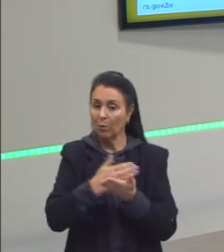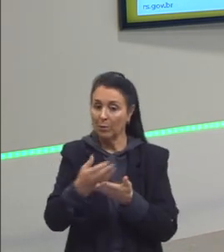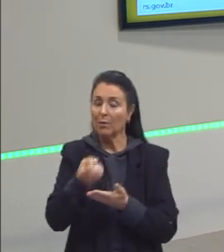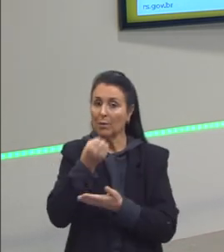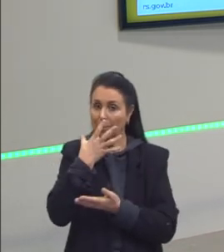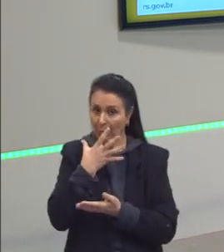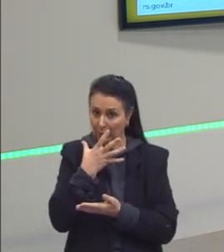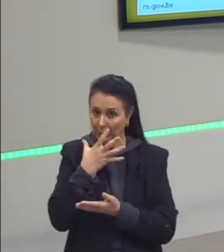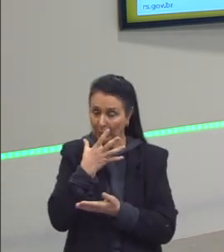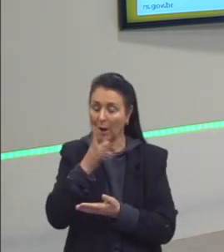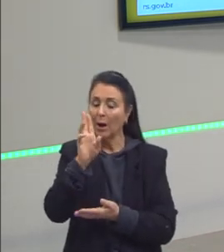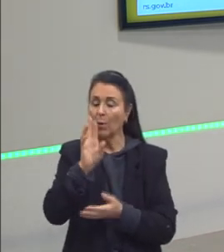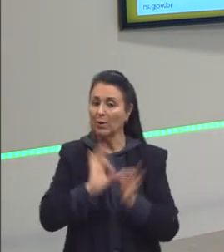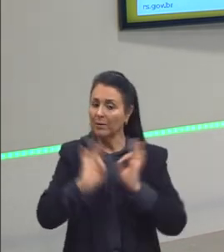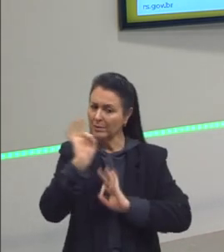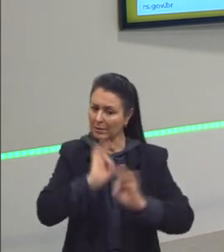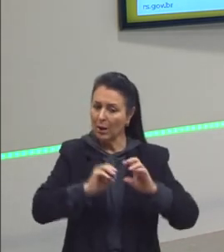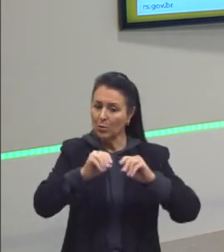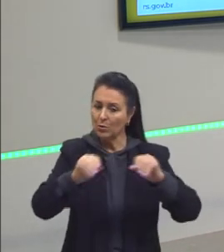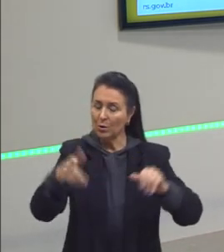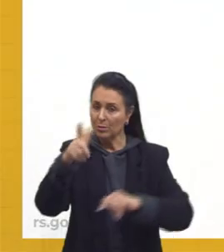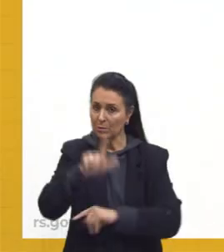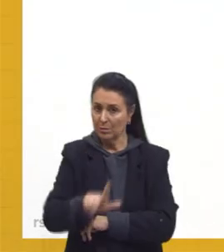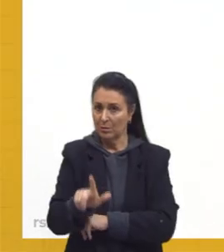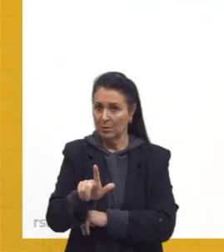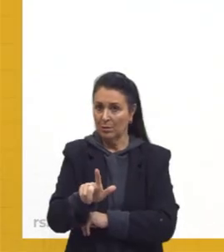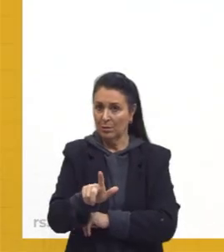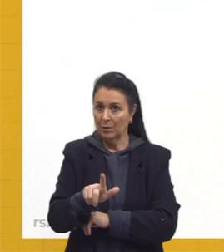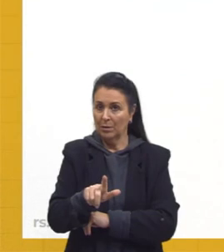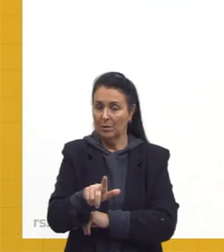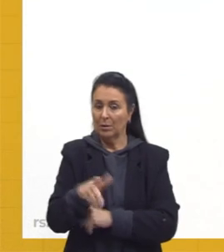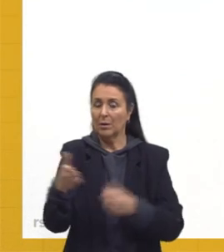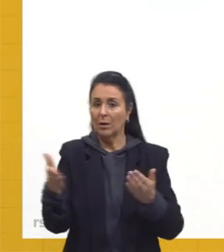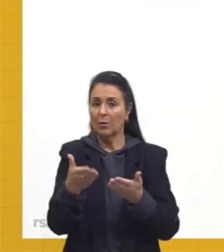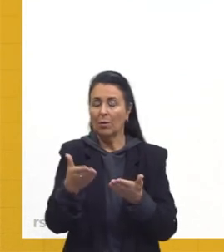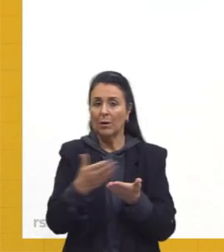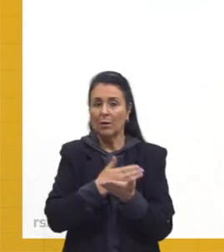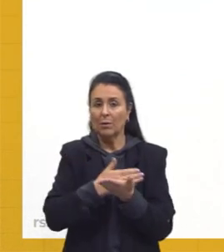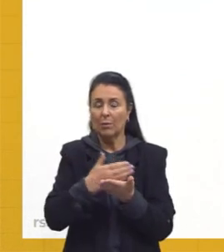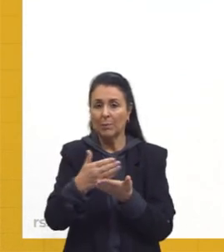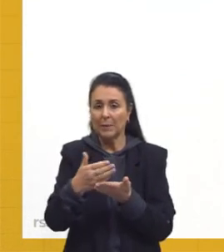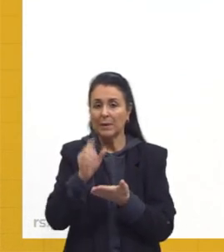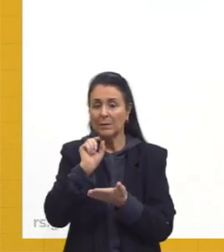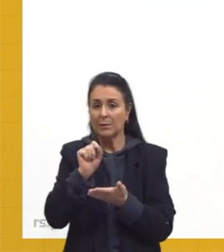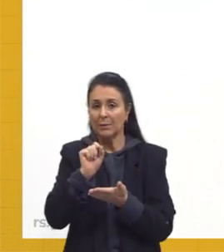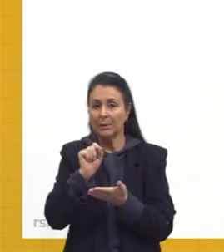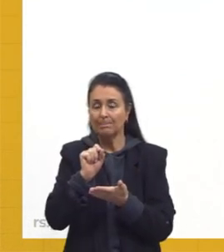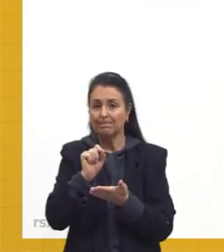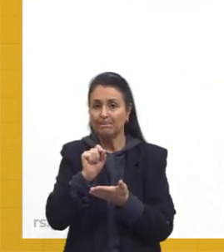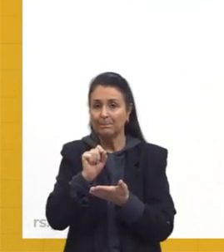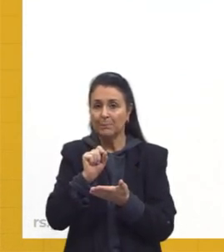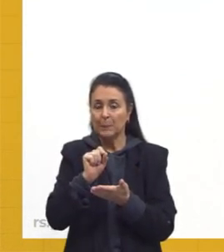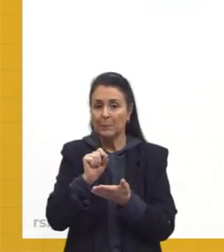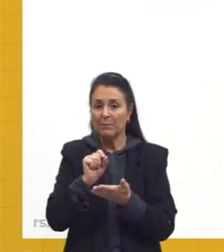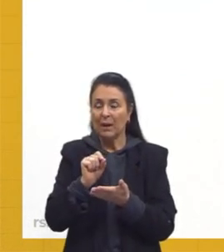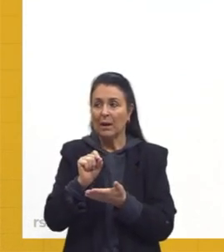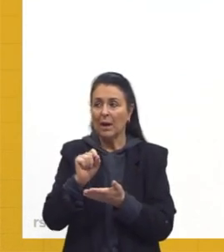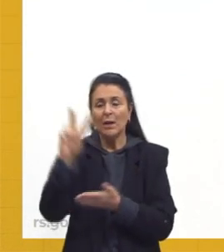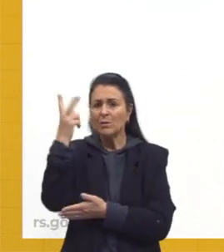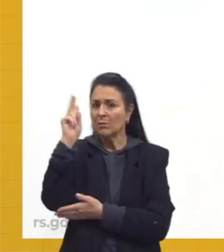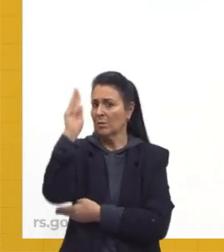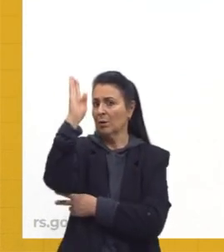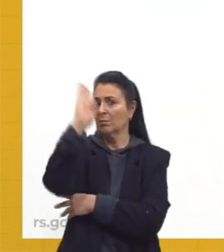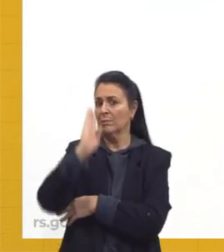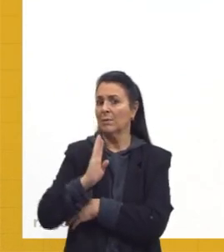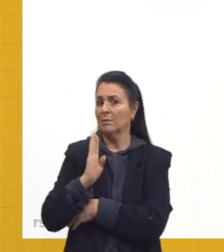retificações necessárias. E aí nós vamos entrar nessas questões históricas. Primeiro, como eu falei